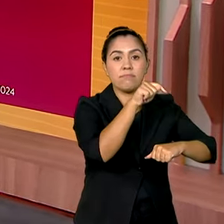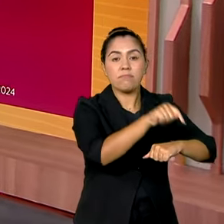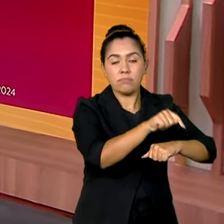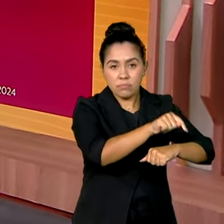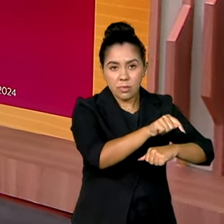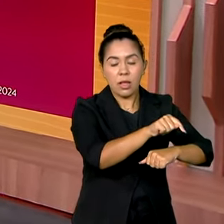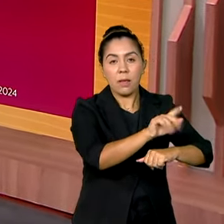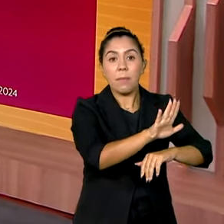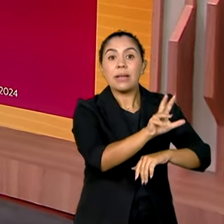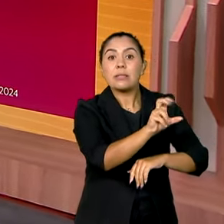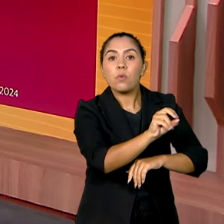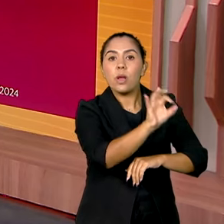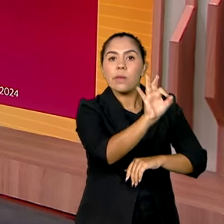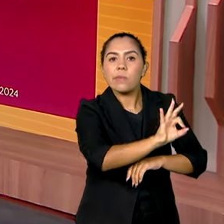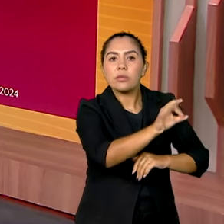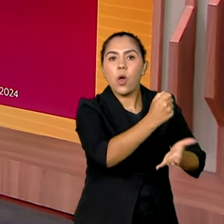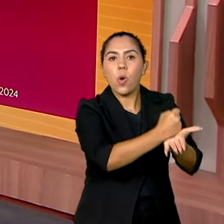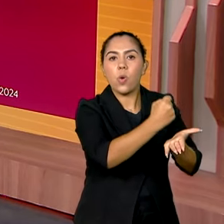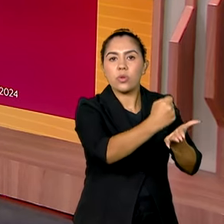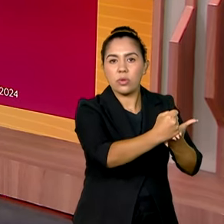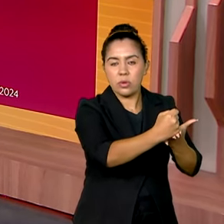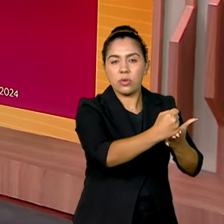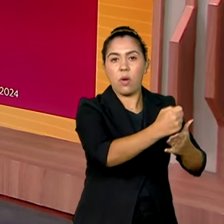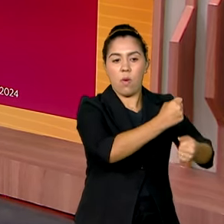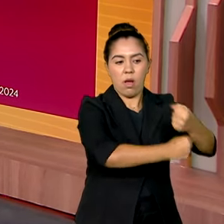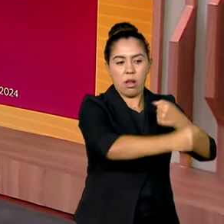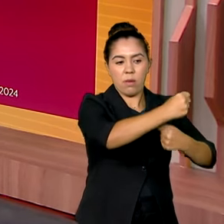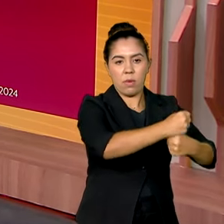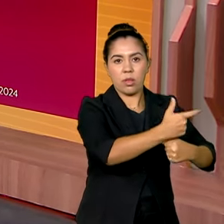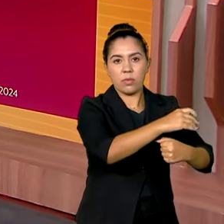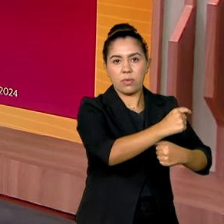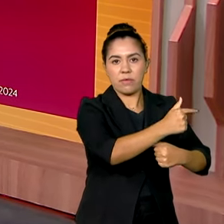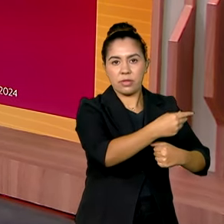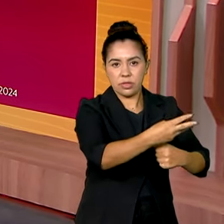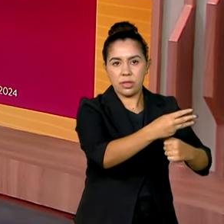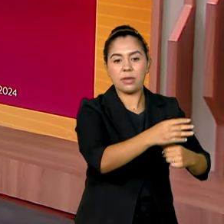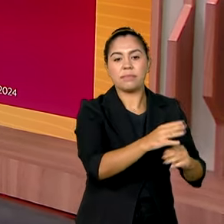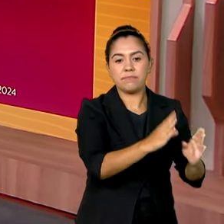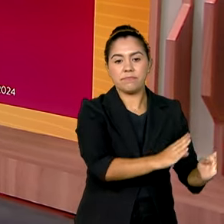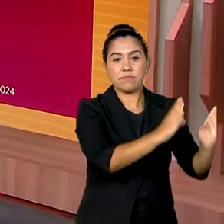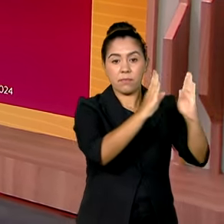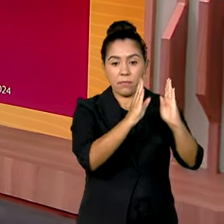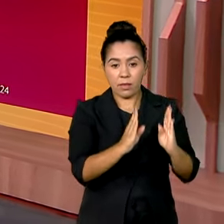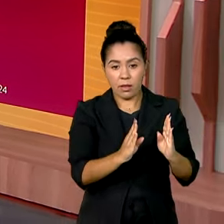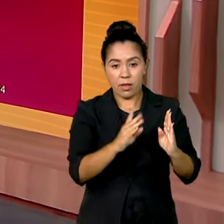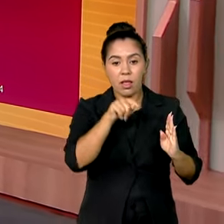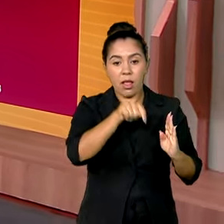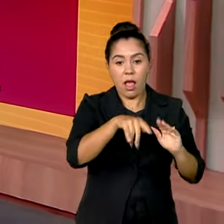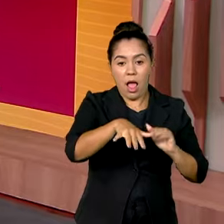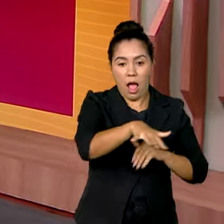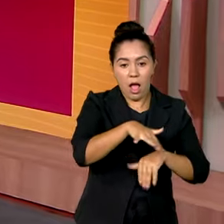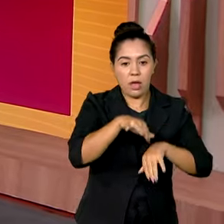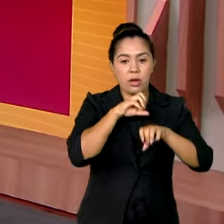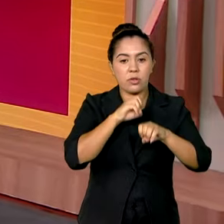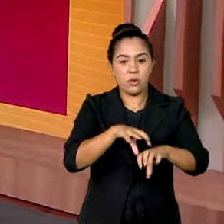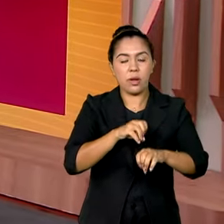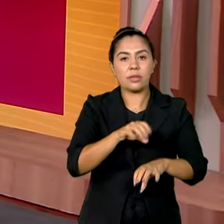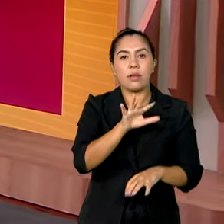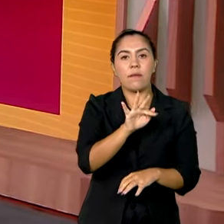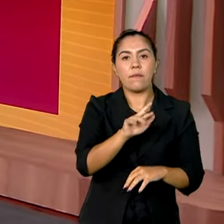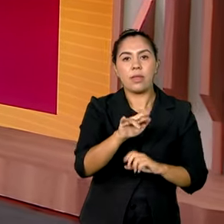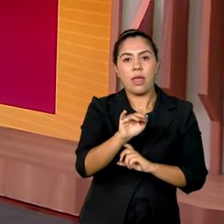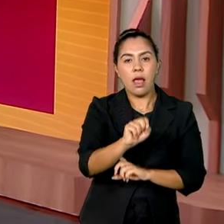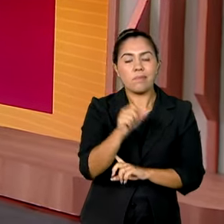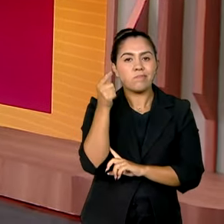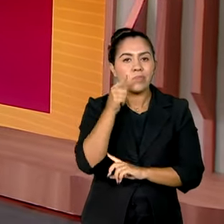metade deles foi contratada a partir de 2023, quando o programa foi ampliado. Já na educação, o FIES garante o estudo